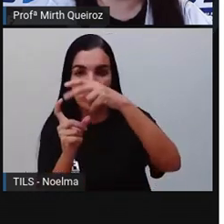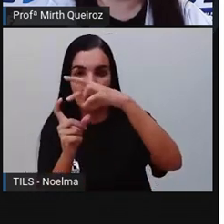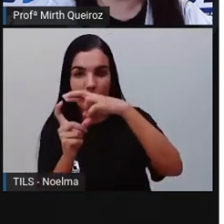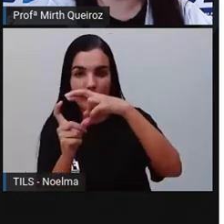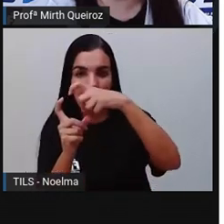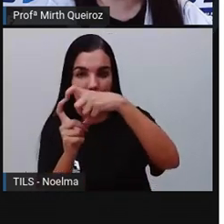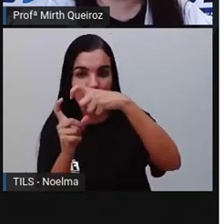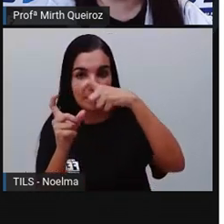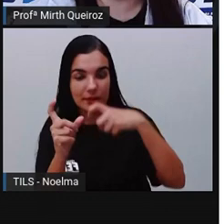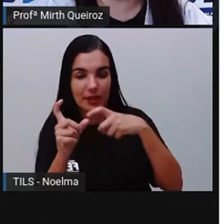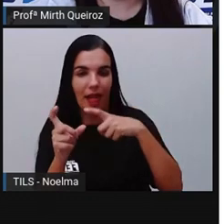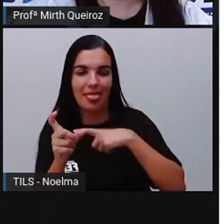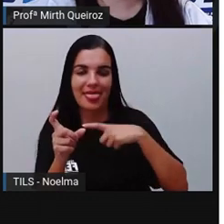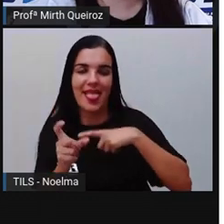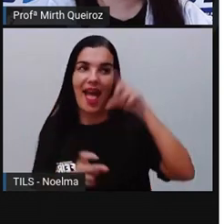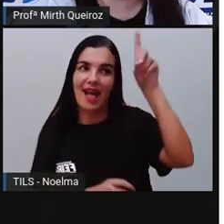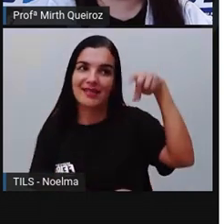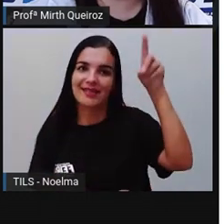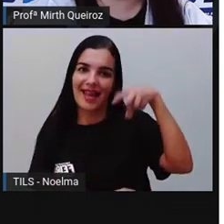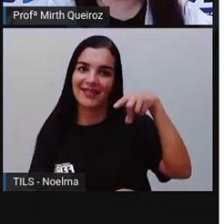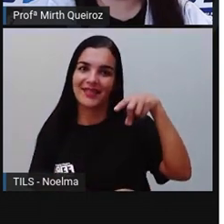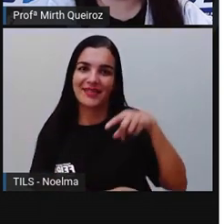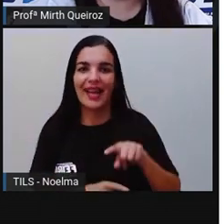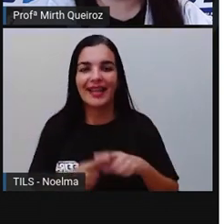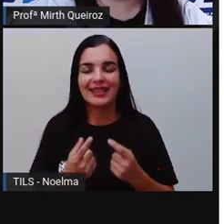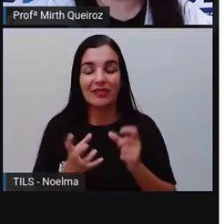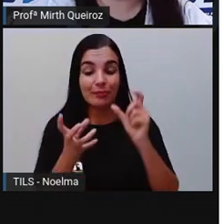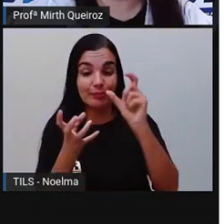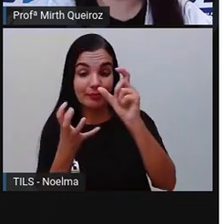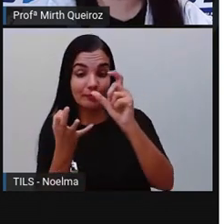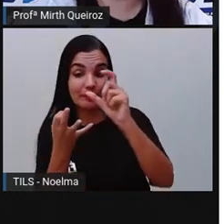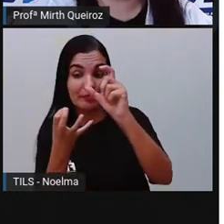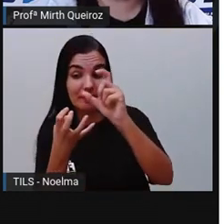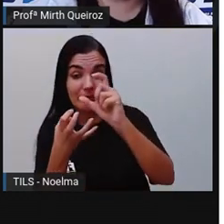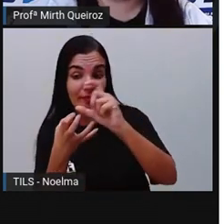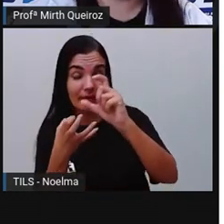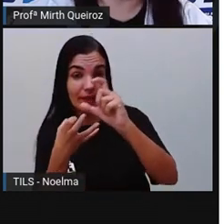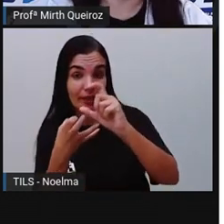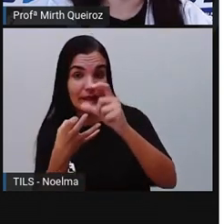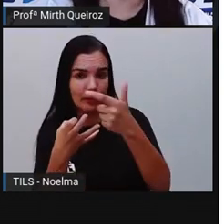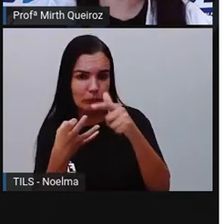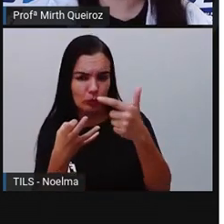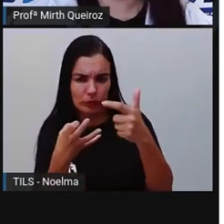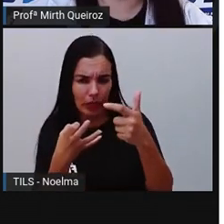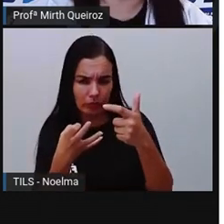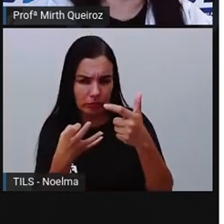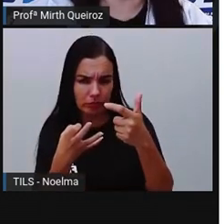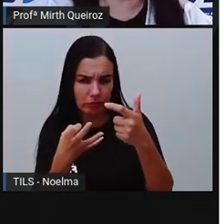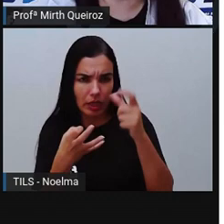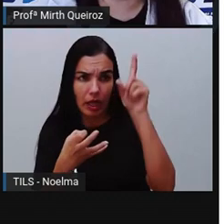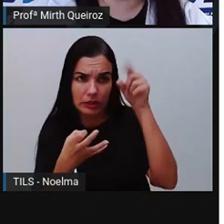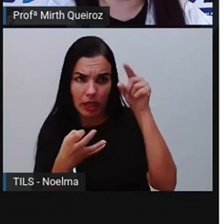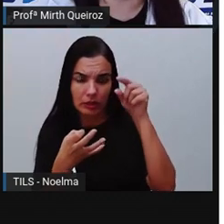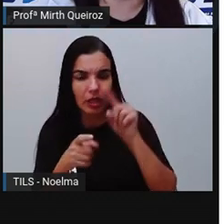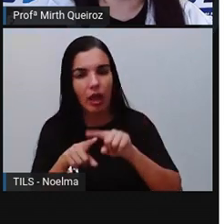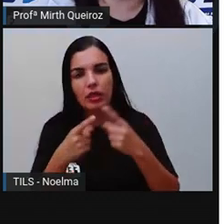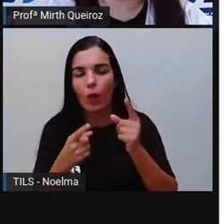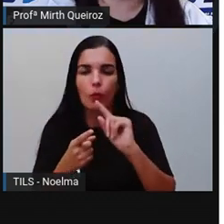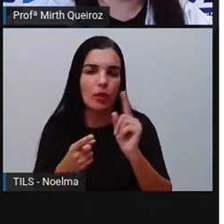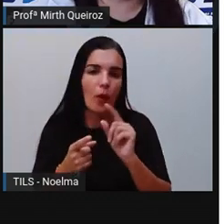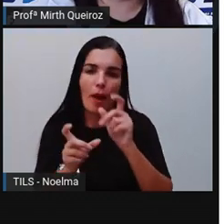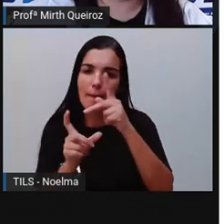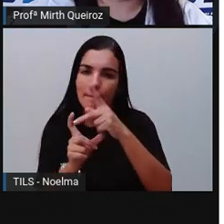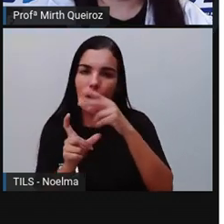ela é acentuada. Então, se a antepenúltima sílaba, ela não tiver acento, então não se trata de uma palavra